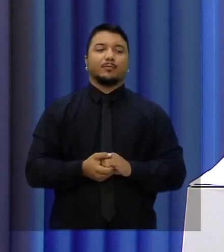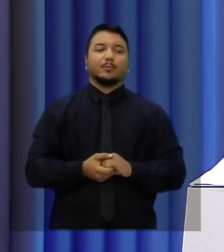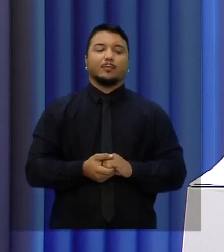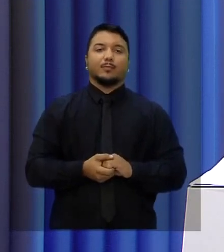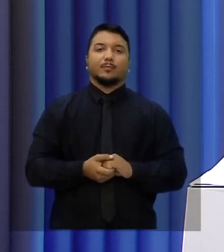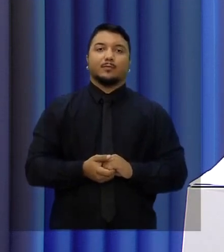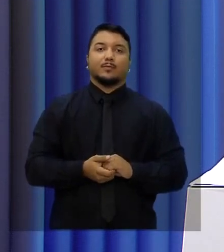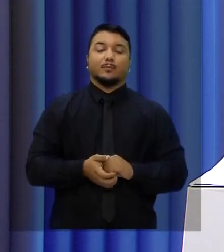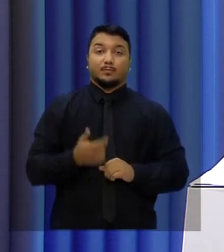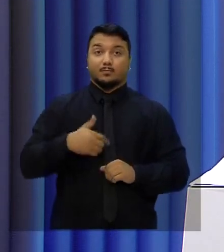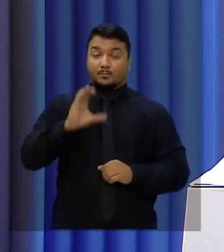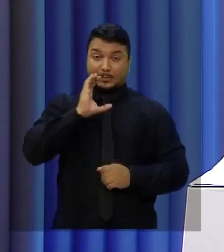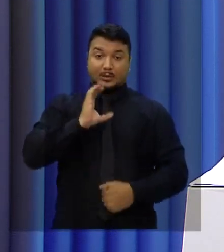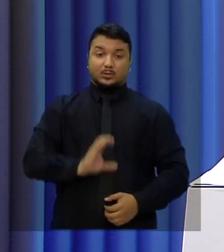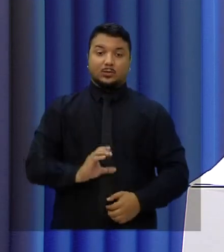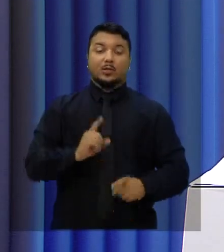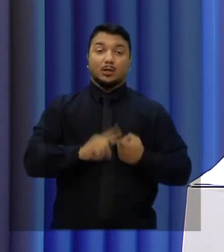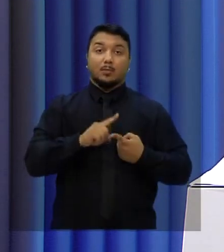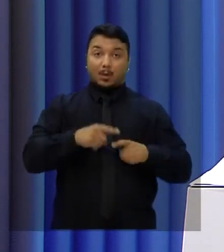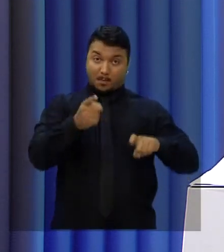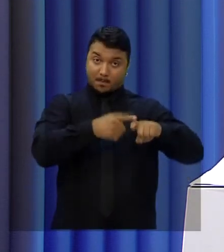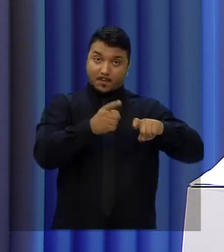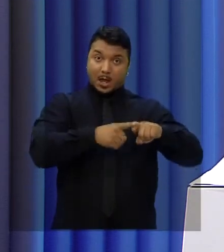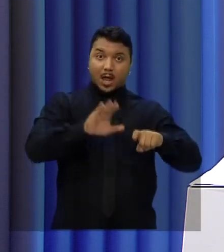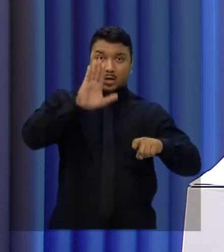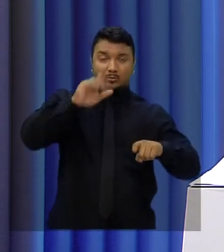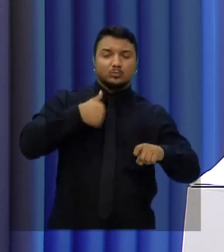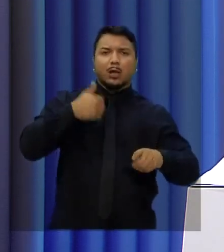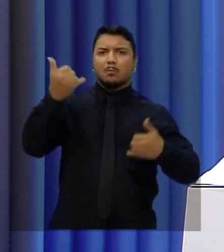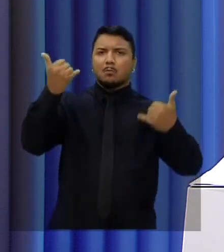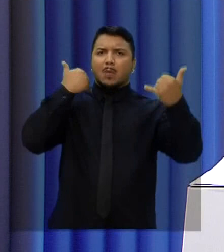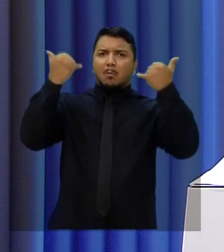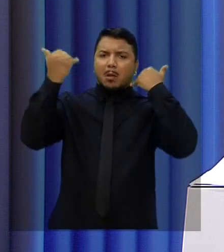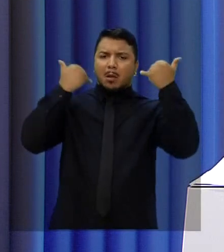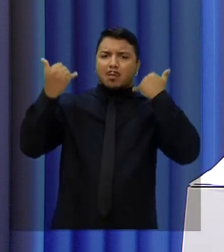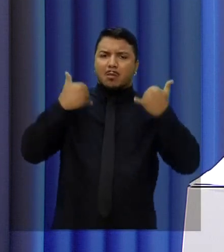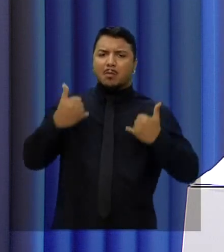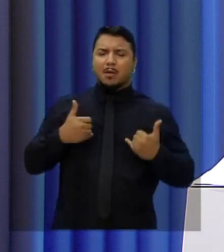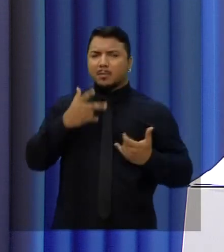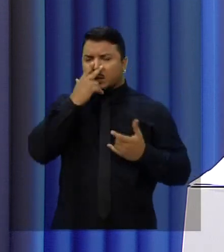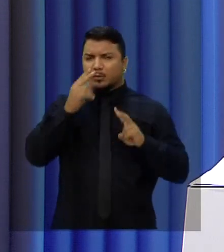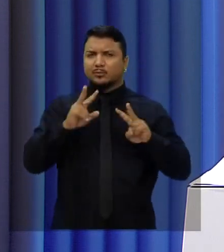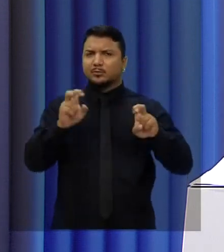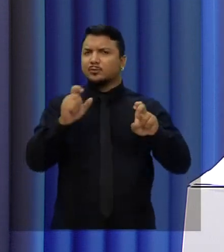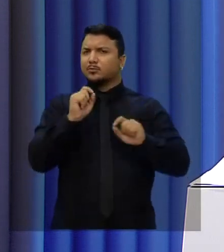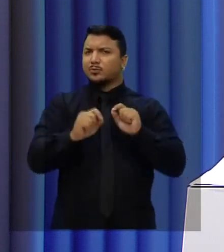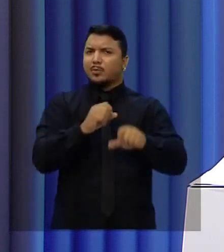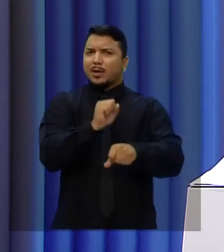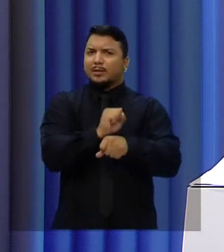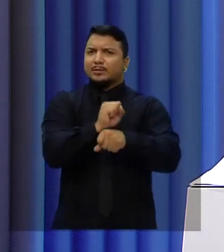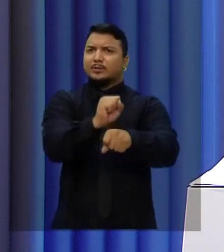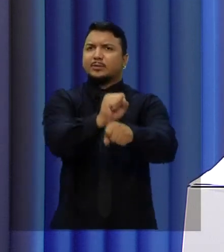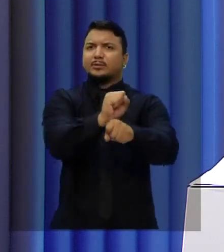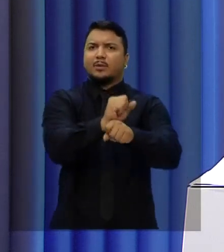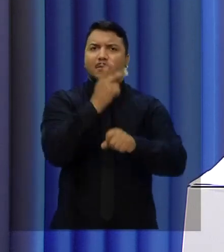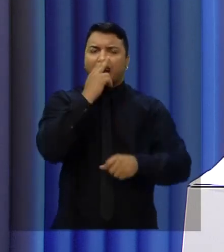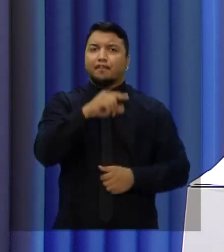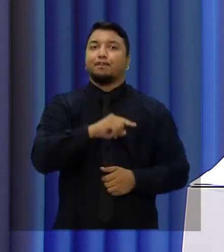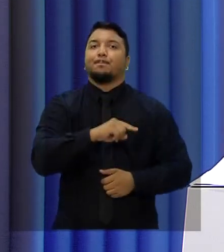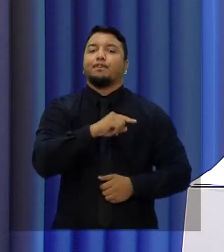Como cidadão e médico que sou, eu tenho ouvido muitas histórias angustiantes de esperas que acabam com morte.